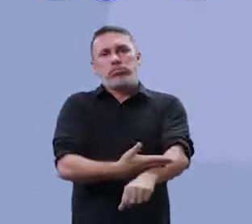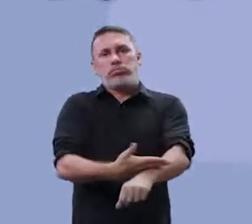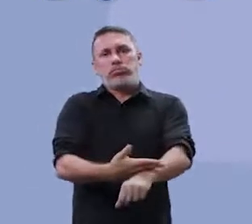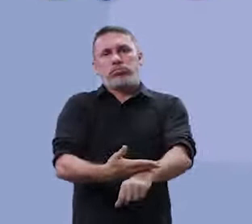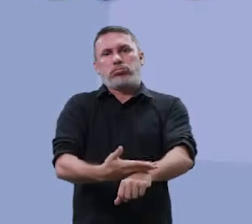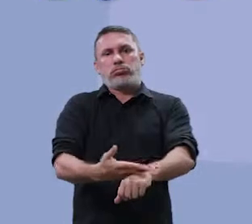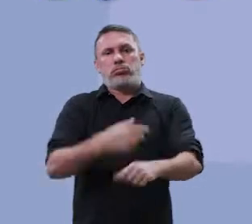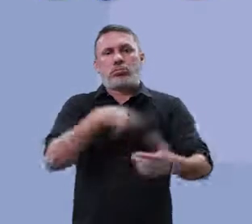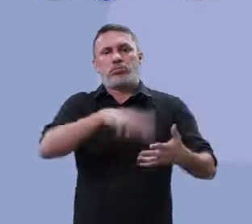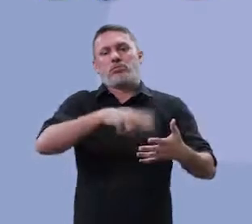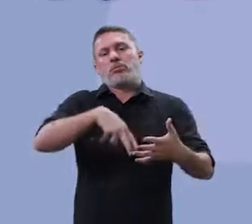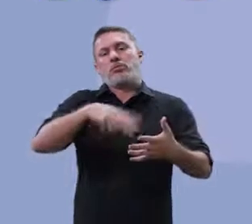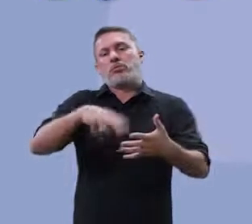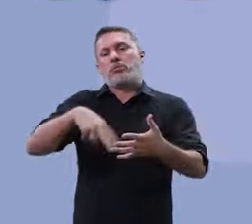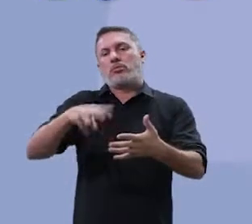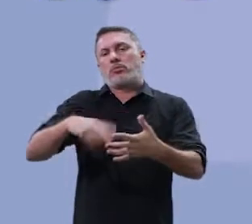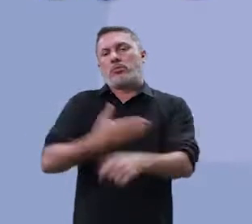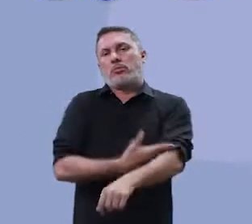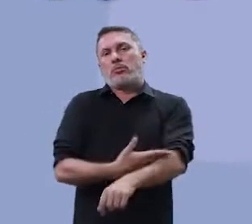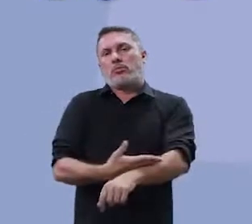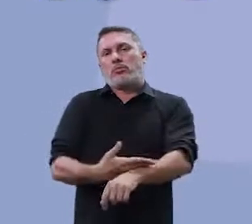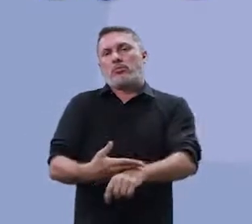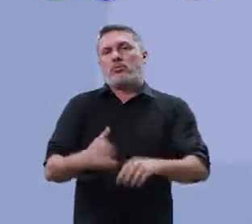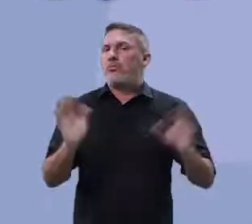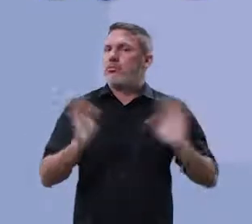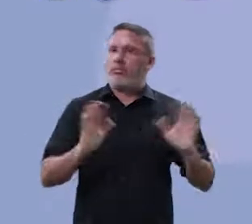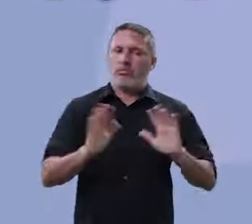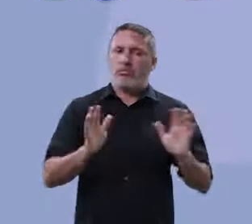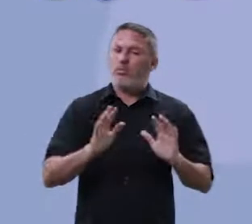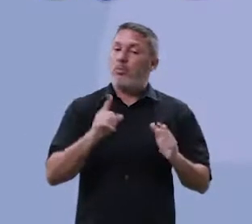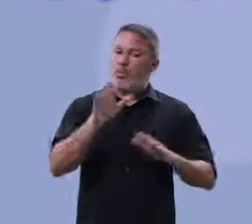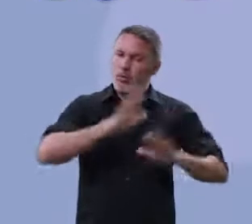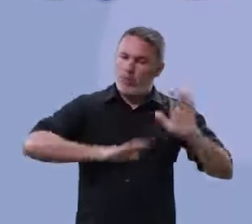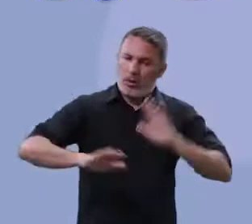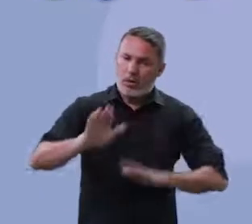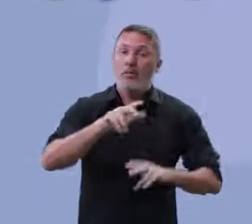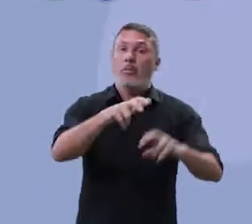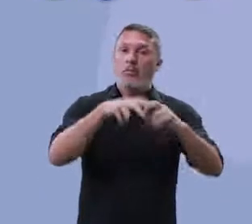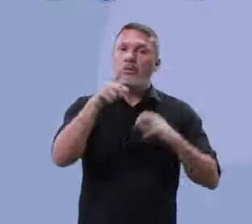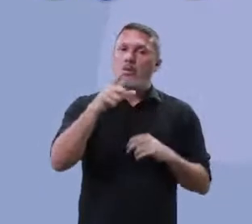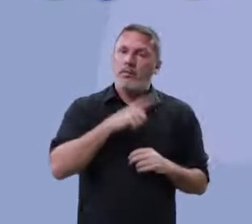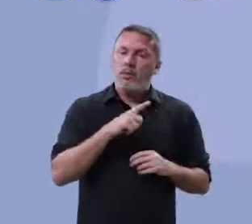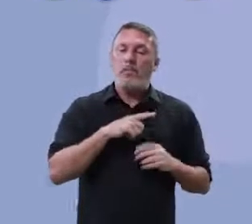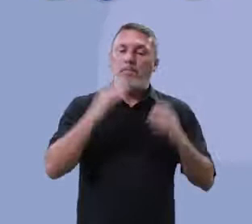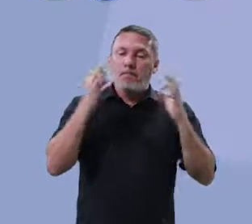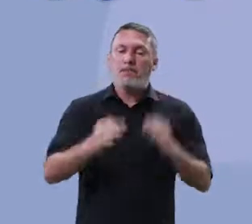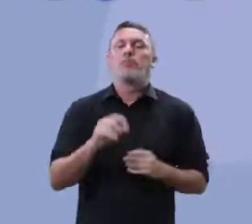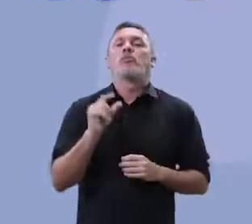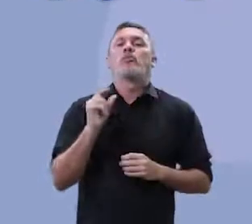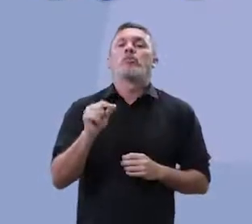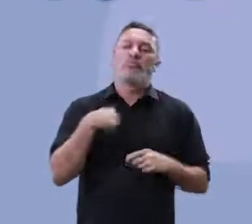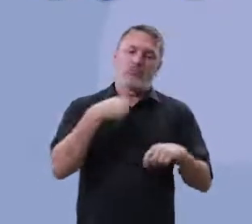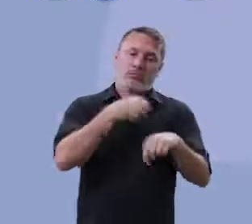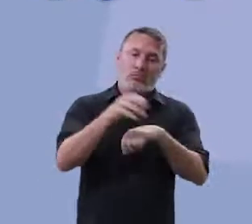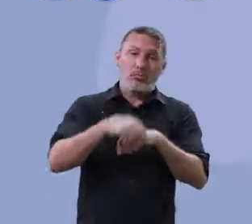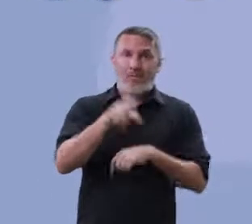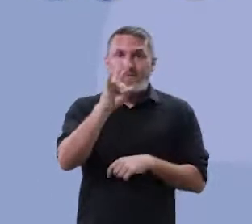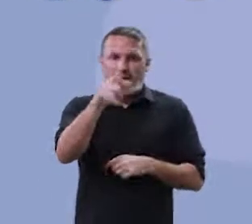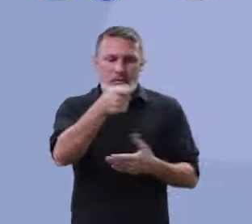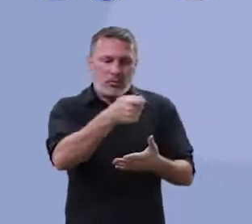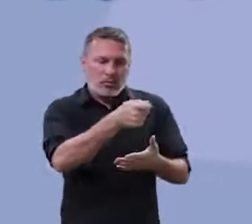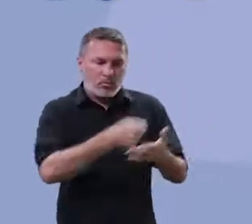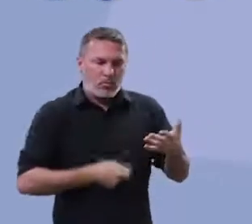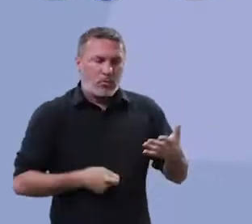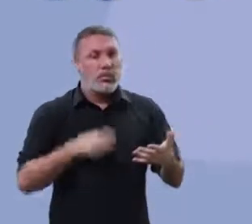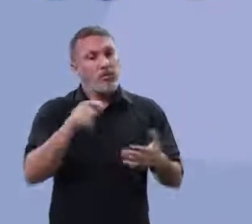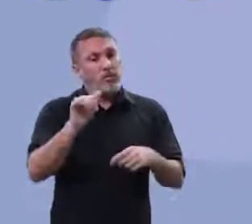lendo alguma coisa ali e passa o erro. Tome muito cuidado com isso. É por isso, meu aluno, que eu sempre falo com vocês o seguinte. Vai